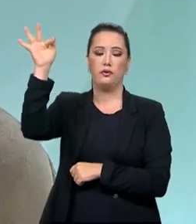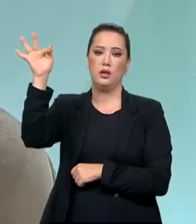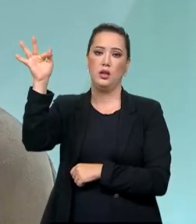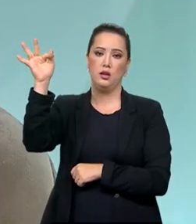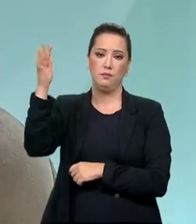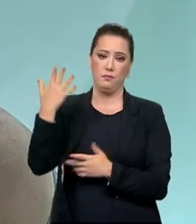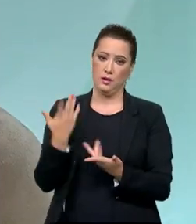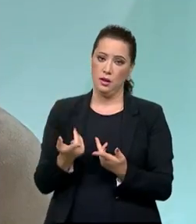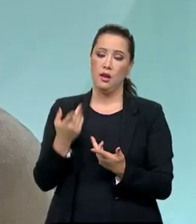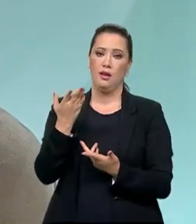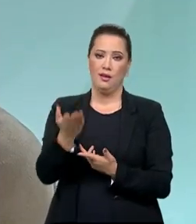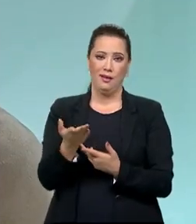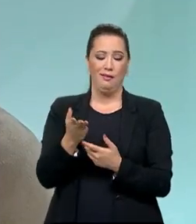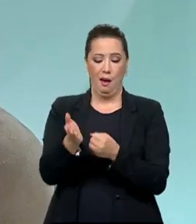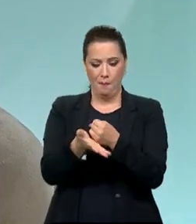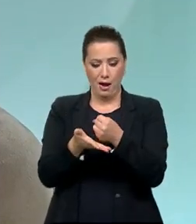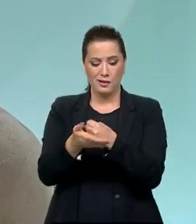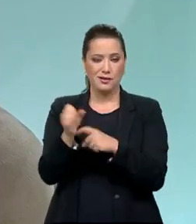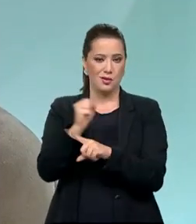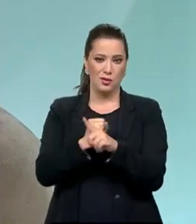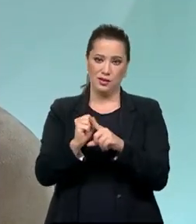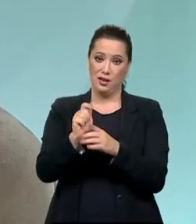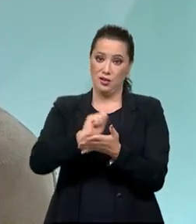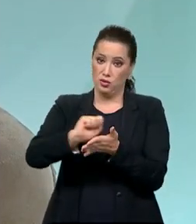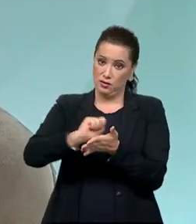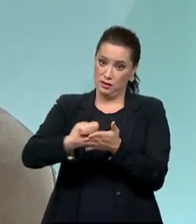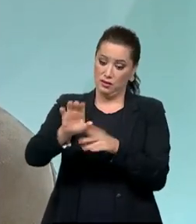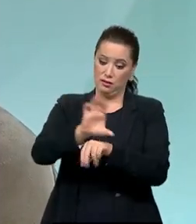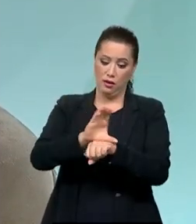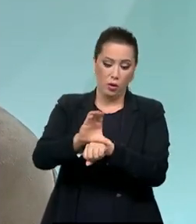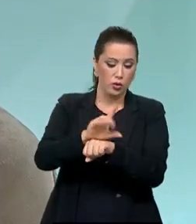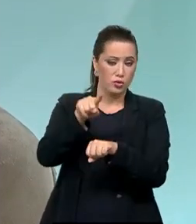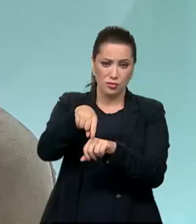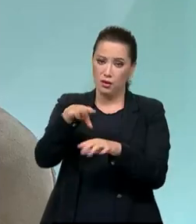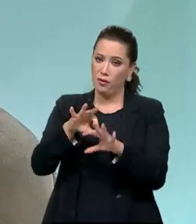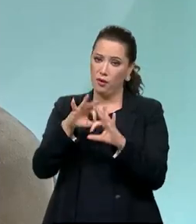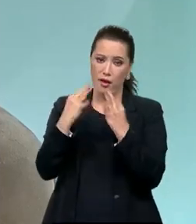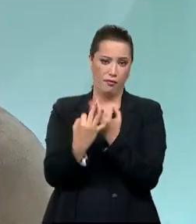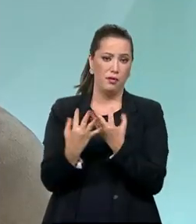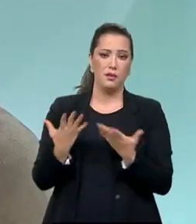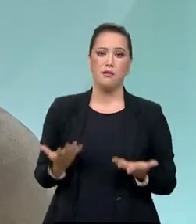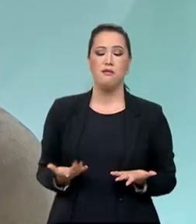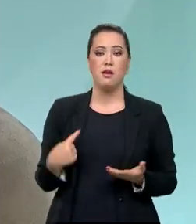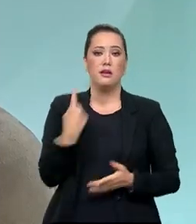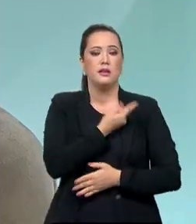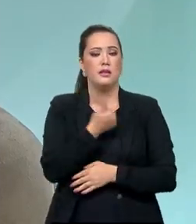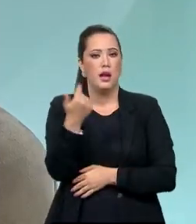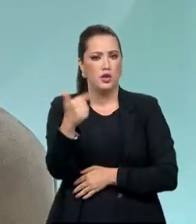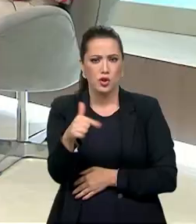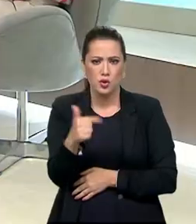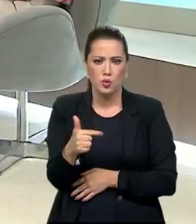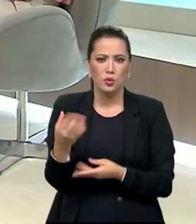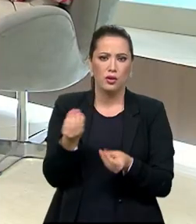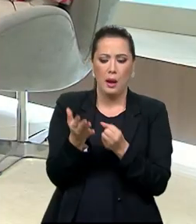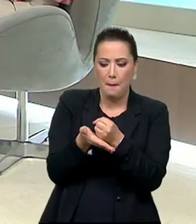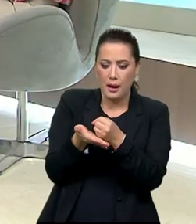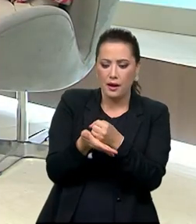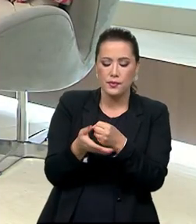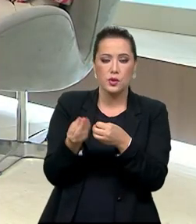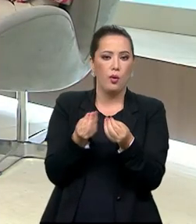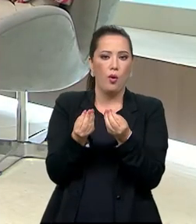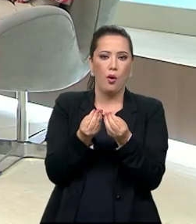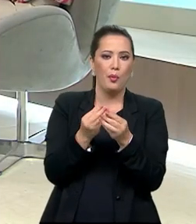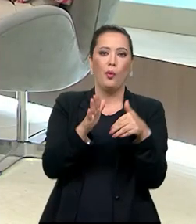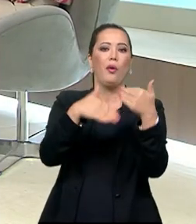fato, é a base da sociedade e se nós não temos o alicerce, é difícil colocar um telhado. Então, a gente